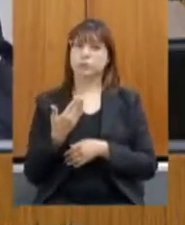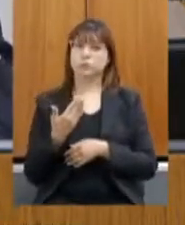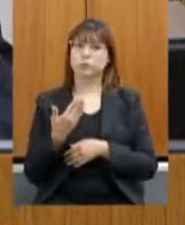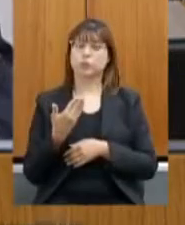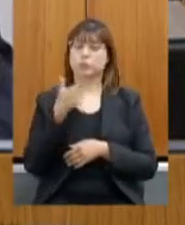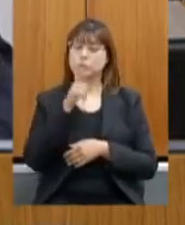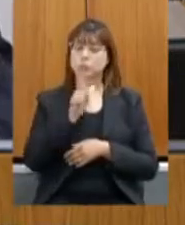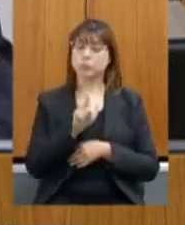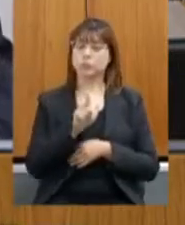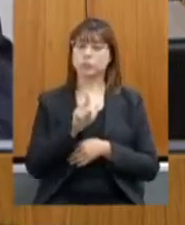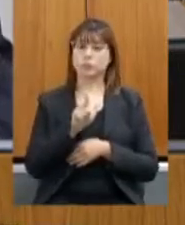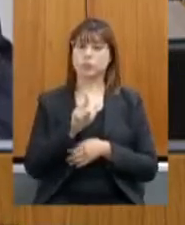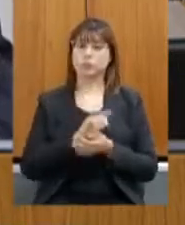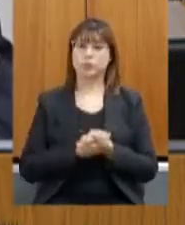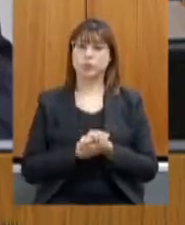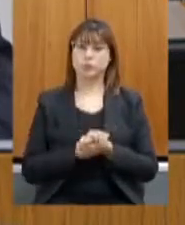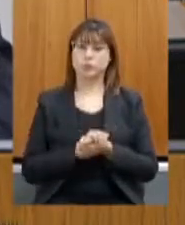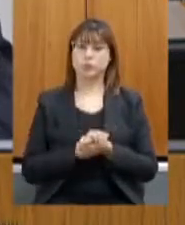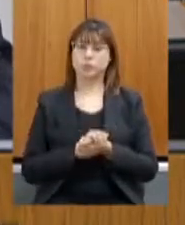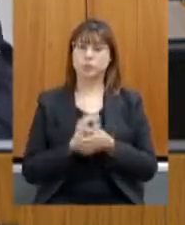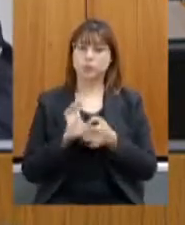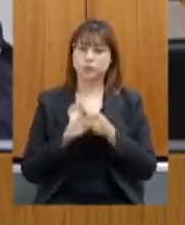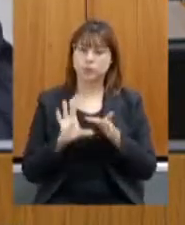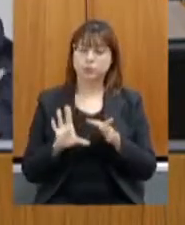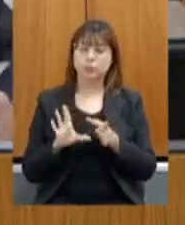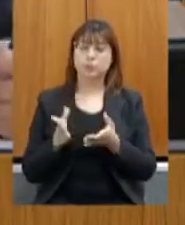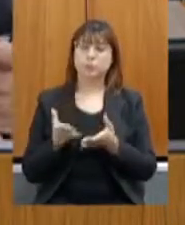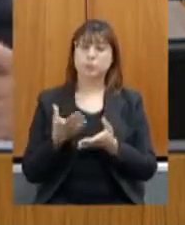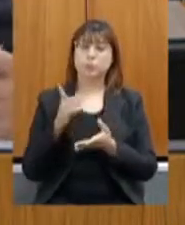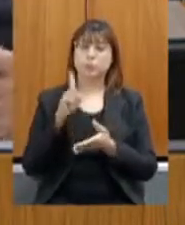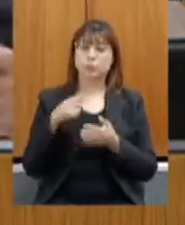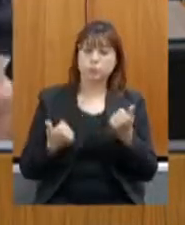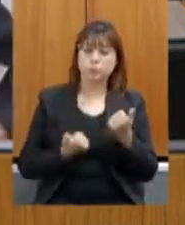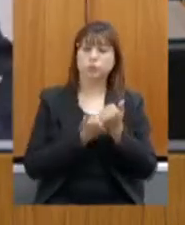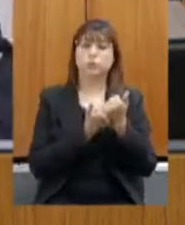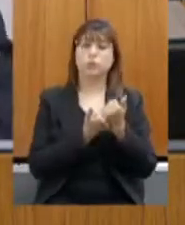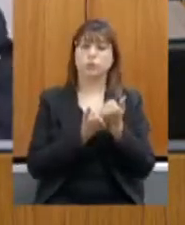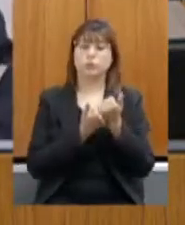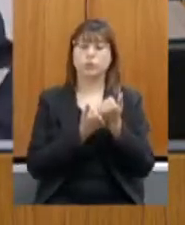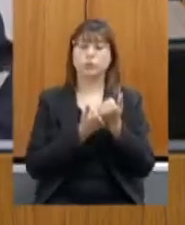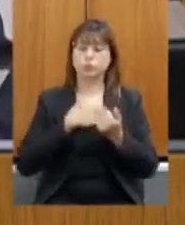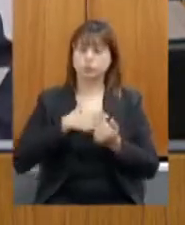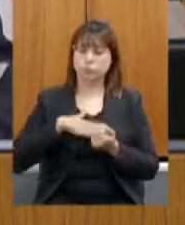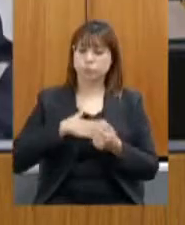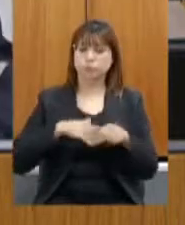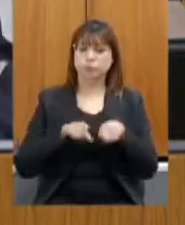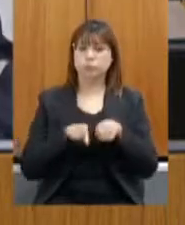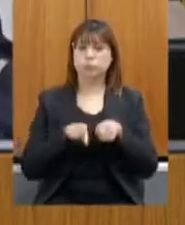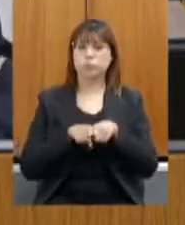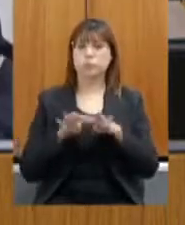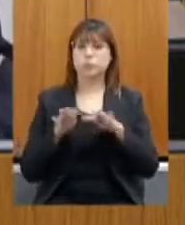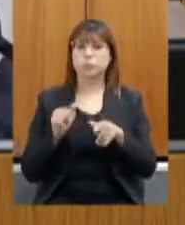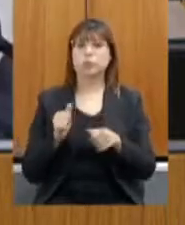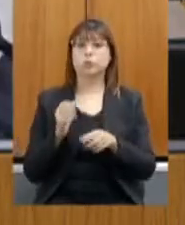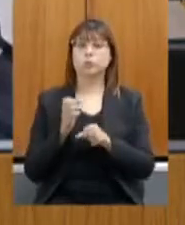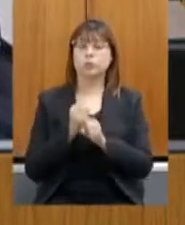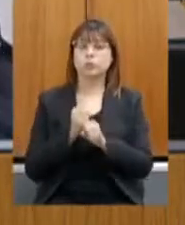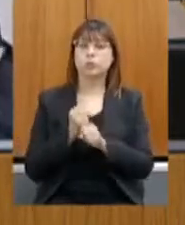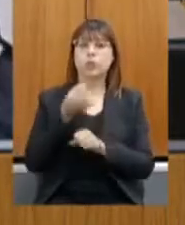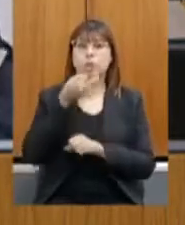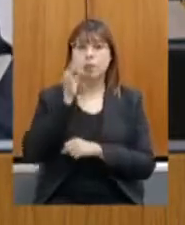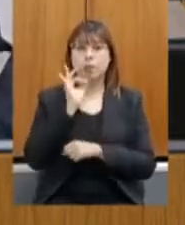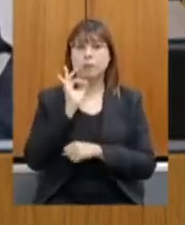adotadas todas as medidas de suporte e alívio possível para os produtores de café do sudoeste de Minas